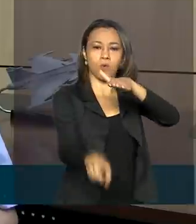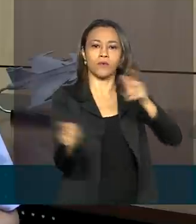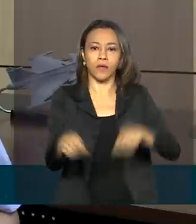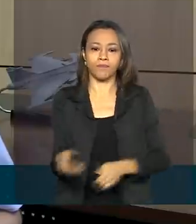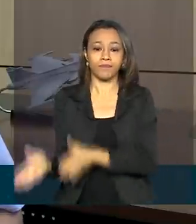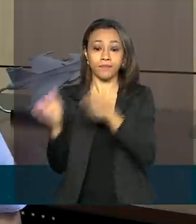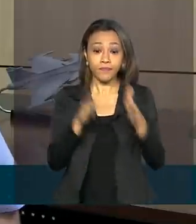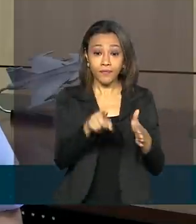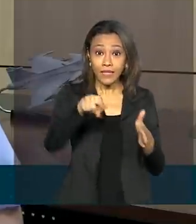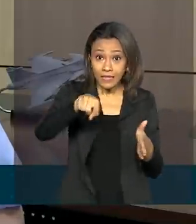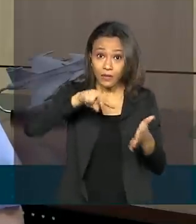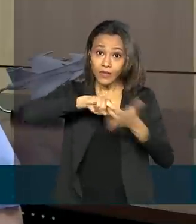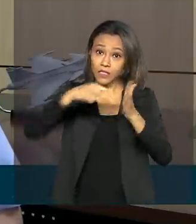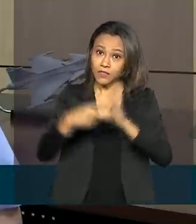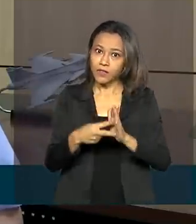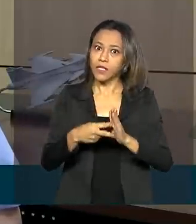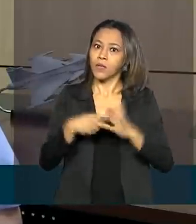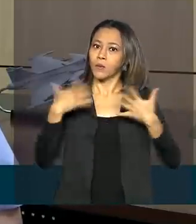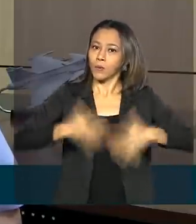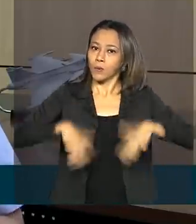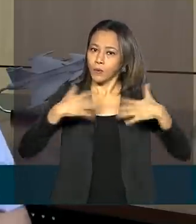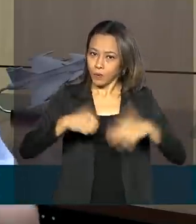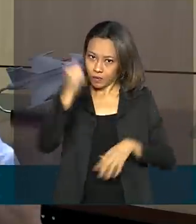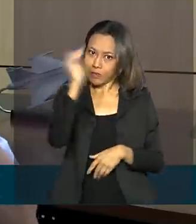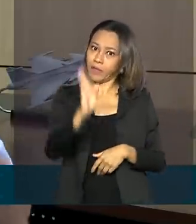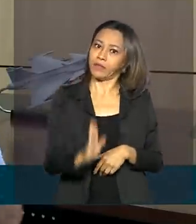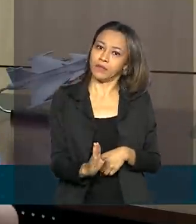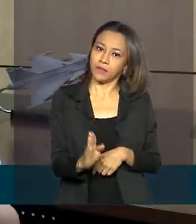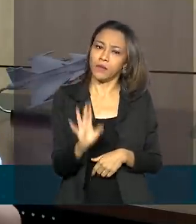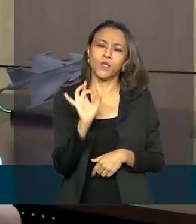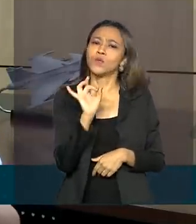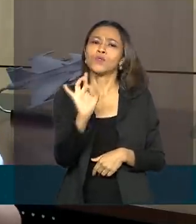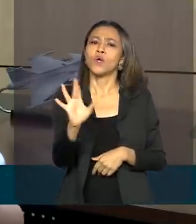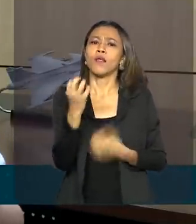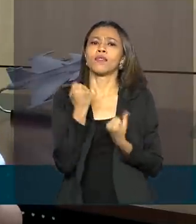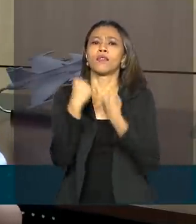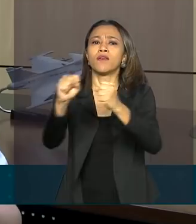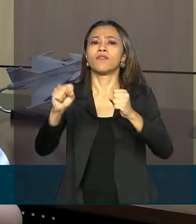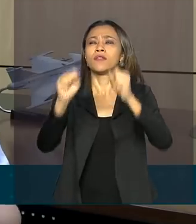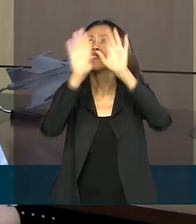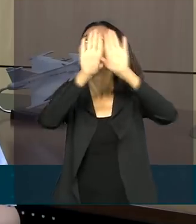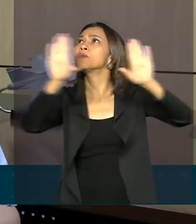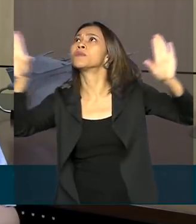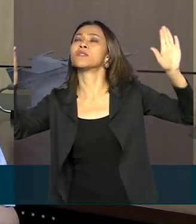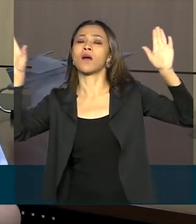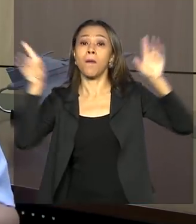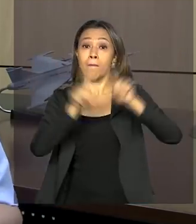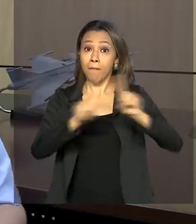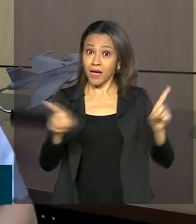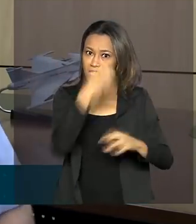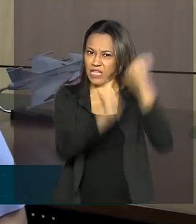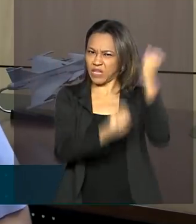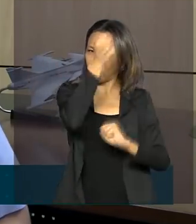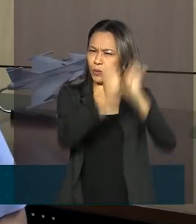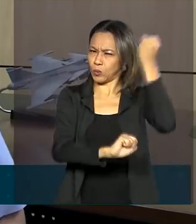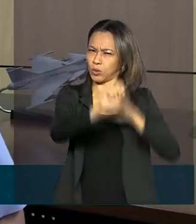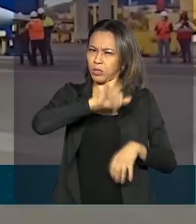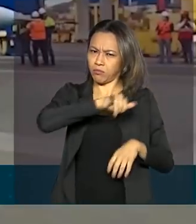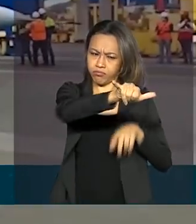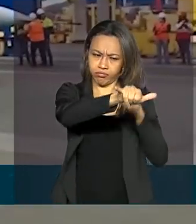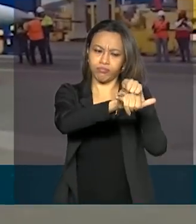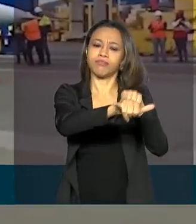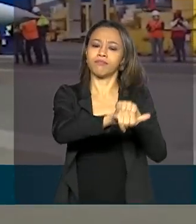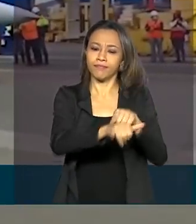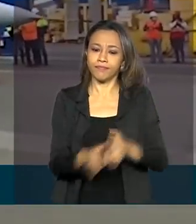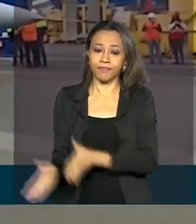representa muito para o Brasil, pois ela está trazendo não só defesa aérea, mas está agregando a indústria nacional junto com o desenvolvimento desse programa.